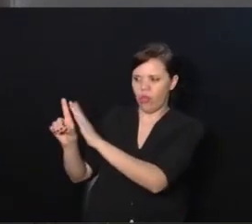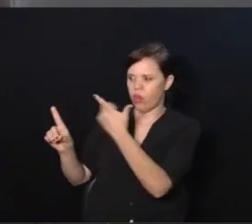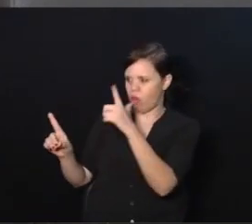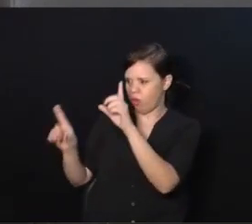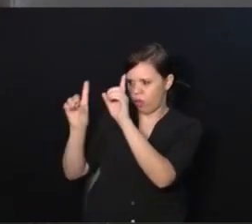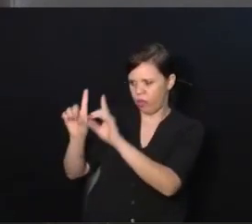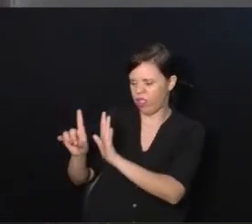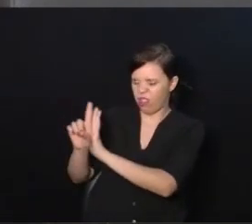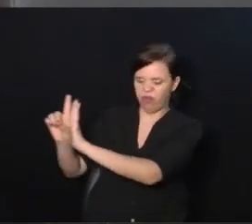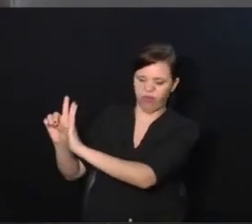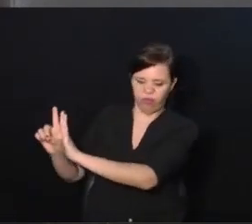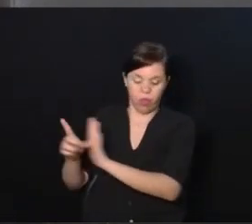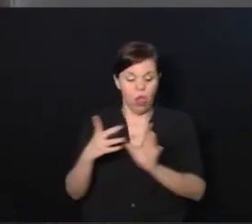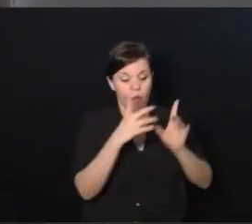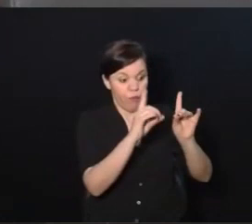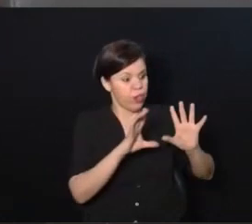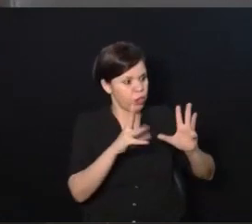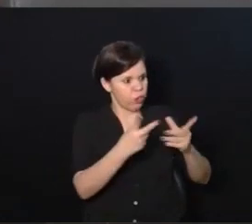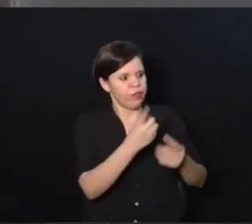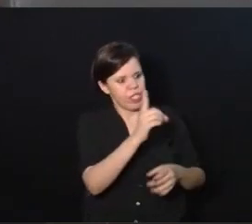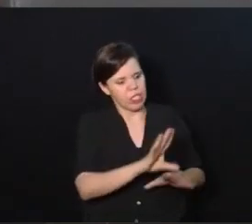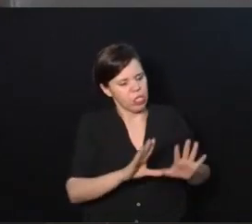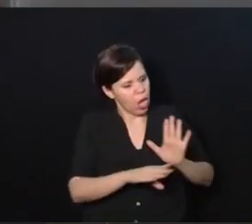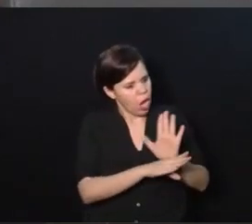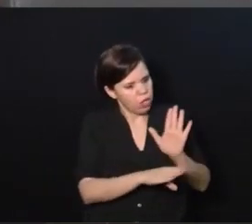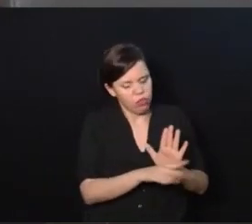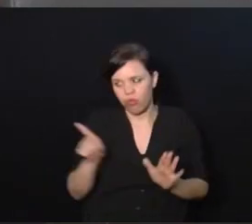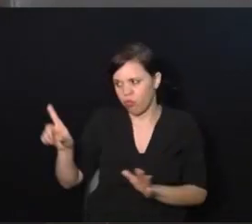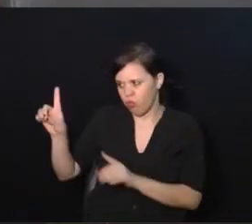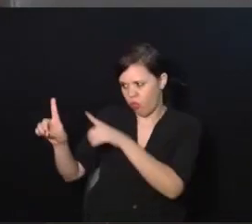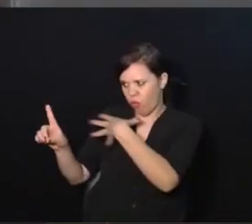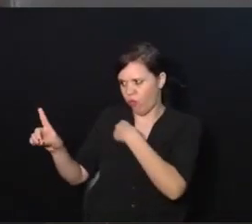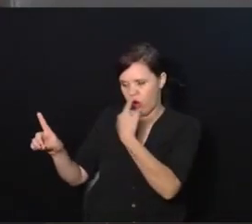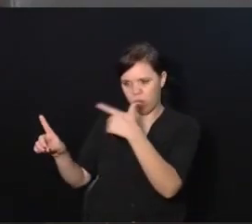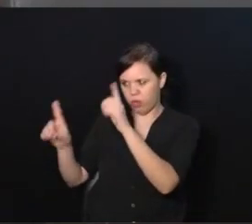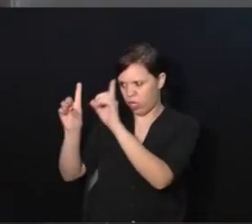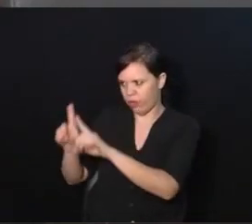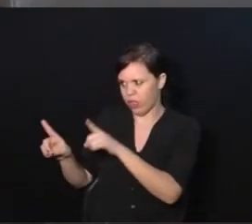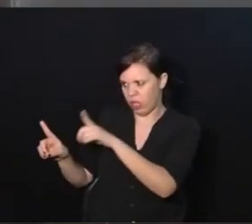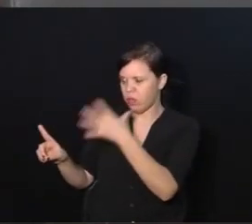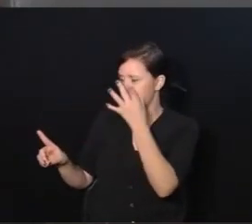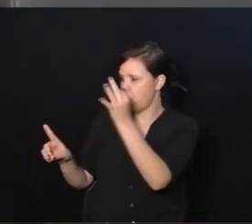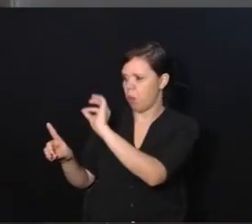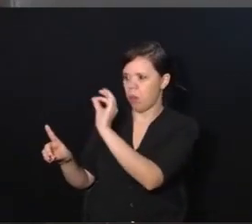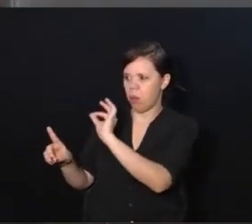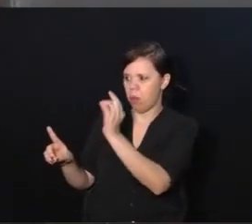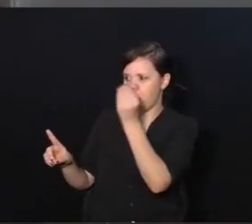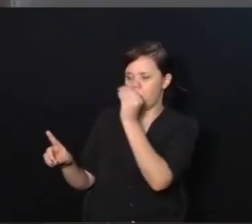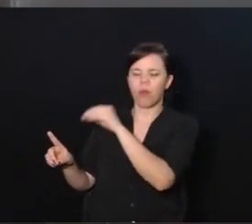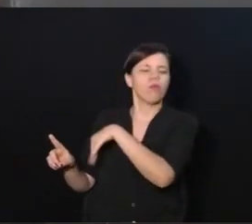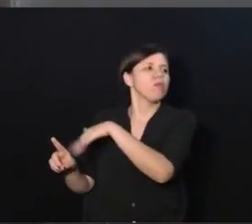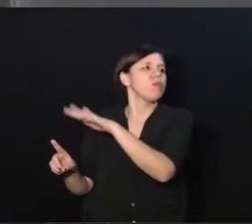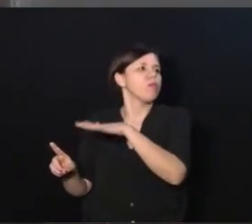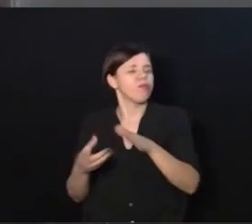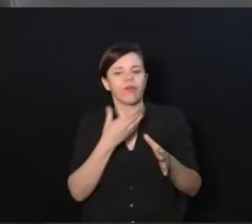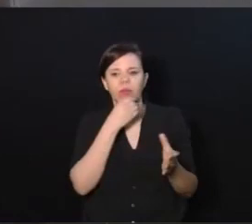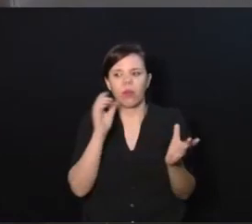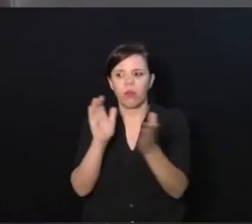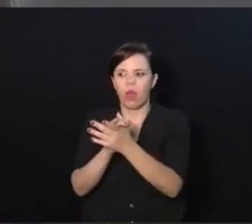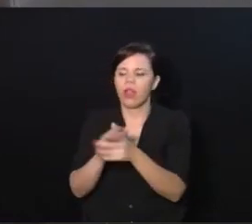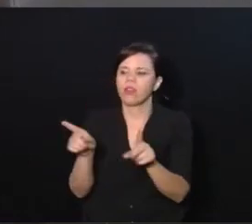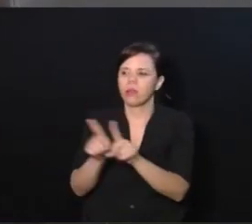E aí, no final das contas, até o outro filho se sente rejeitado porque a mãe não dá atenção para ele, marido se sente